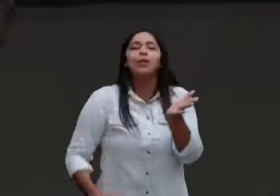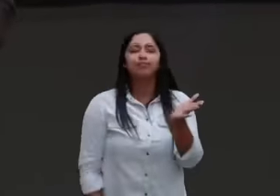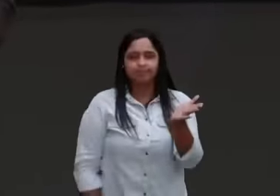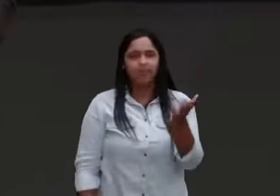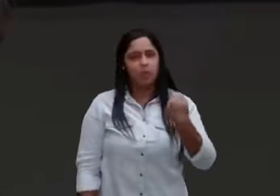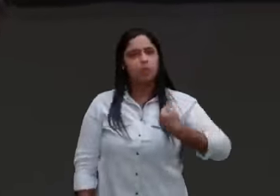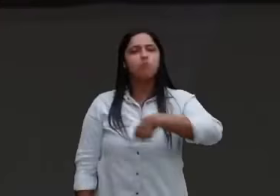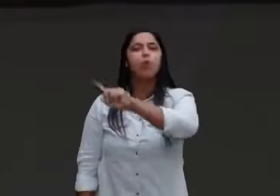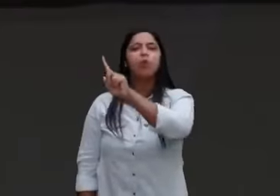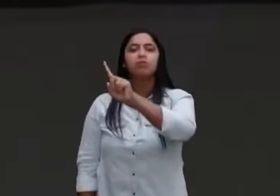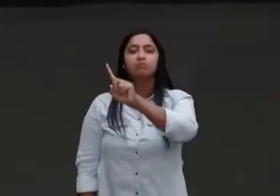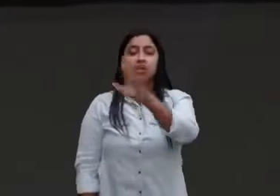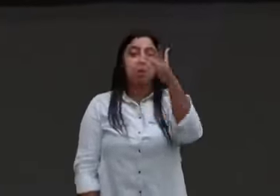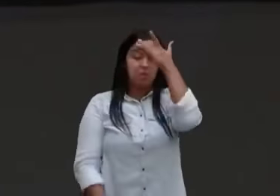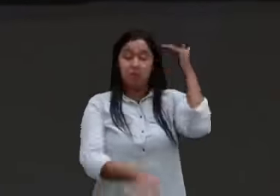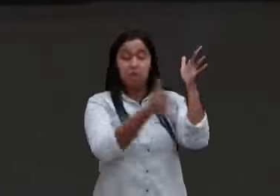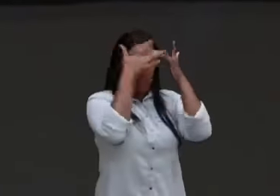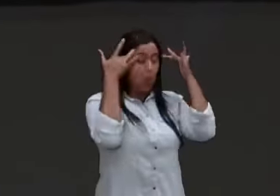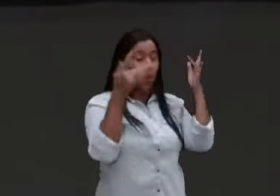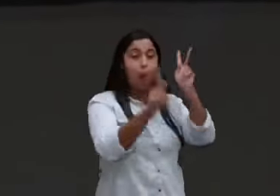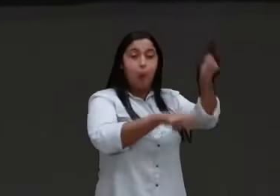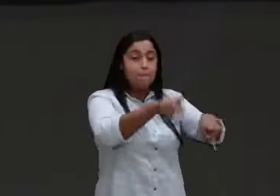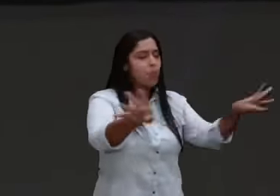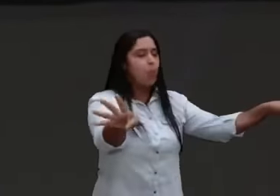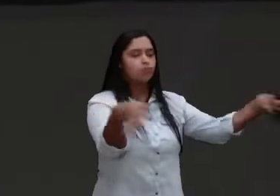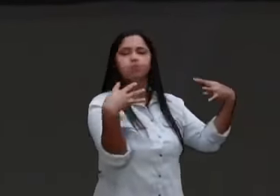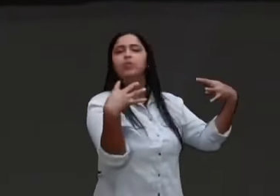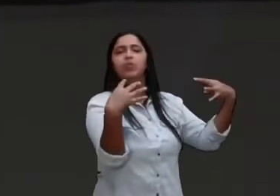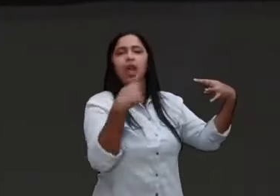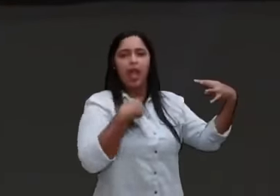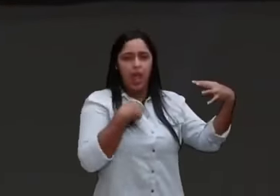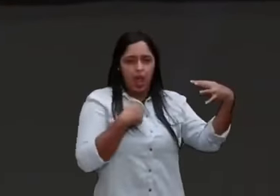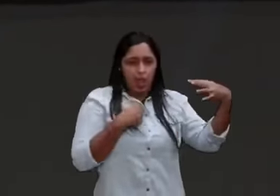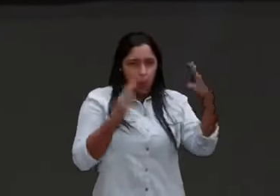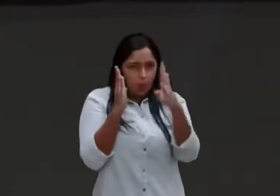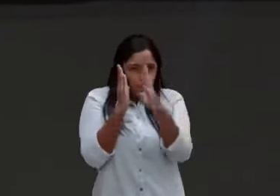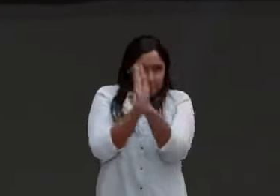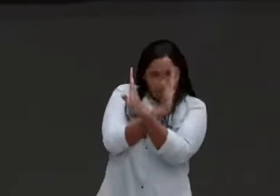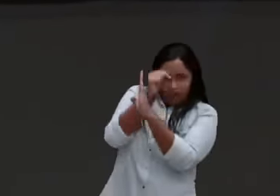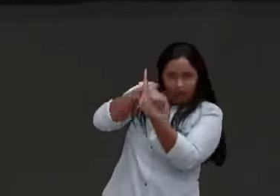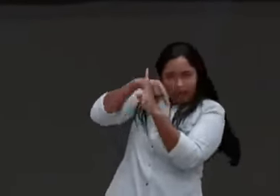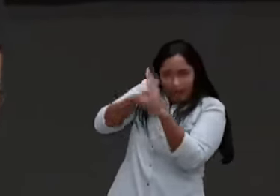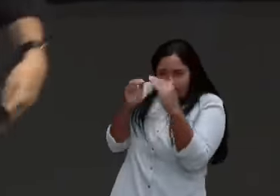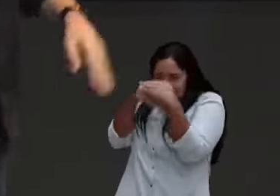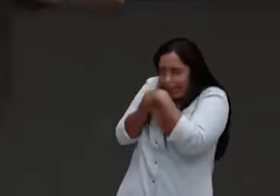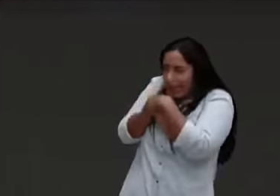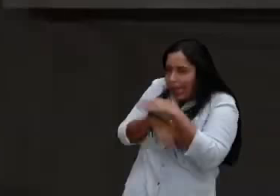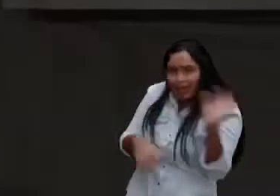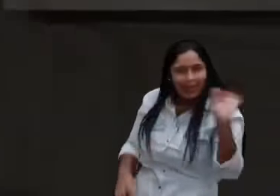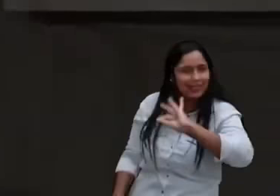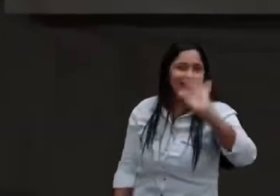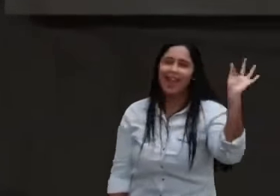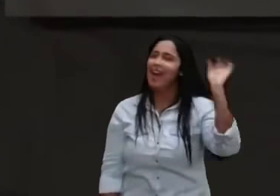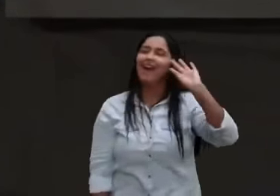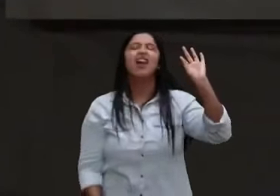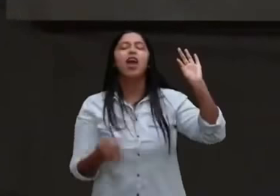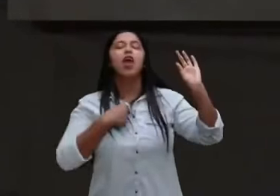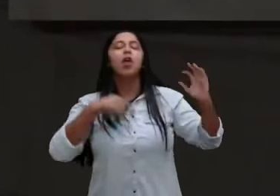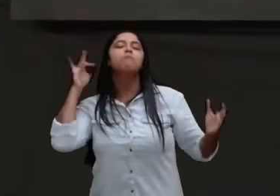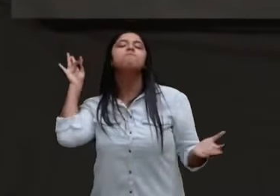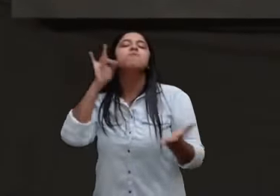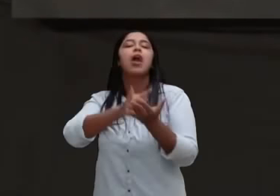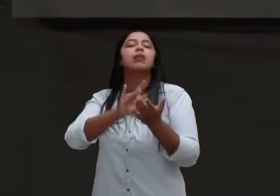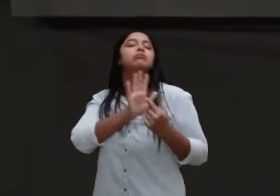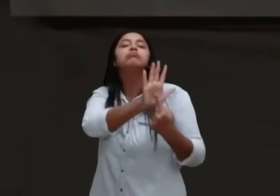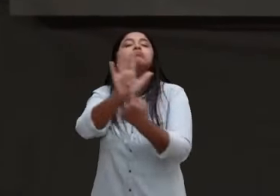povo, ou seja, eu não vou ser espião secreto de Jesus não, aquele que fala, não, eu faço, mas eu faço na